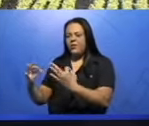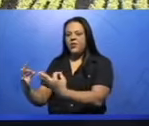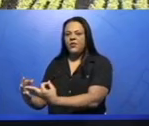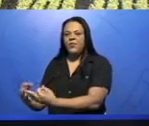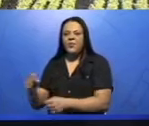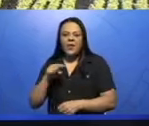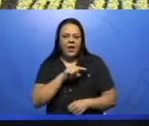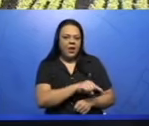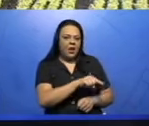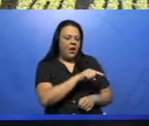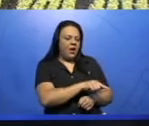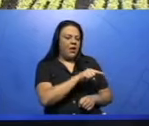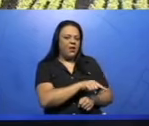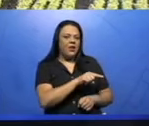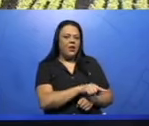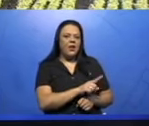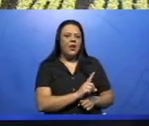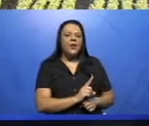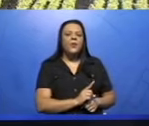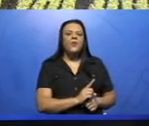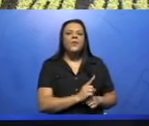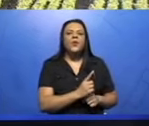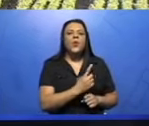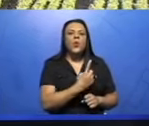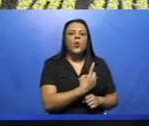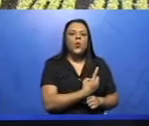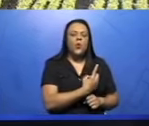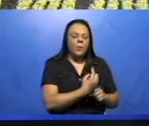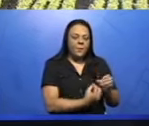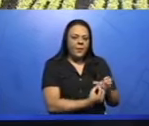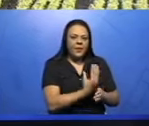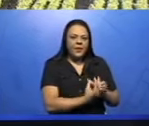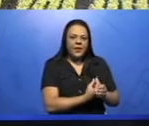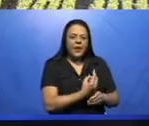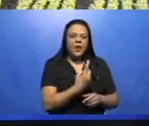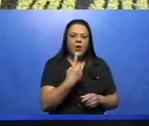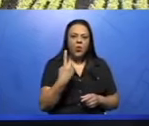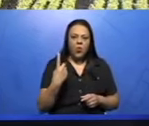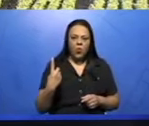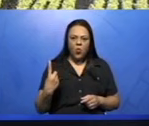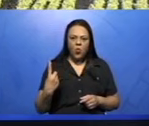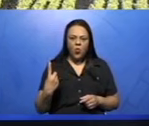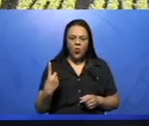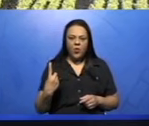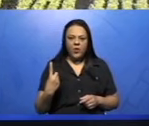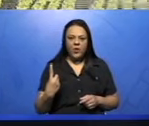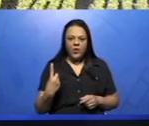na Plantation a gente verifica a monocultura, que é como se fosse o plantinho de uma única espécie.